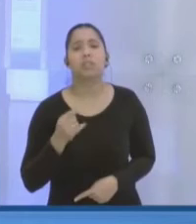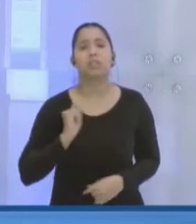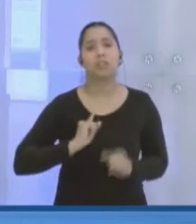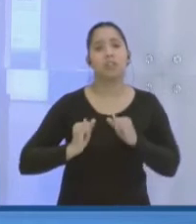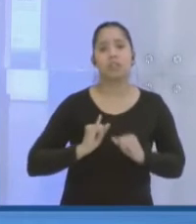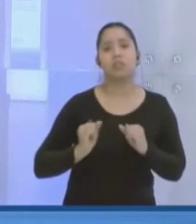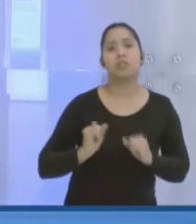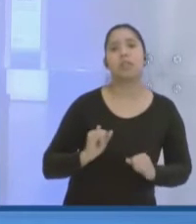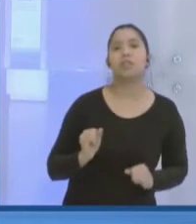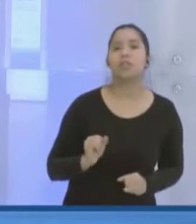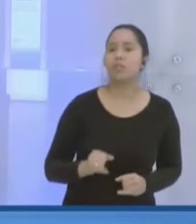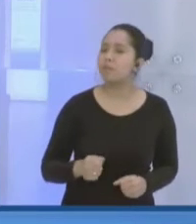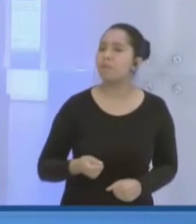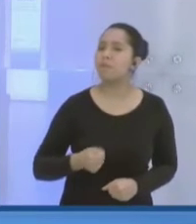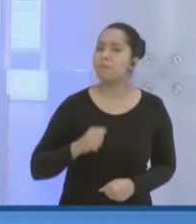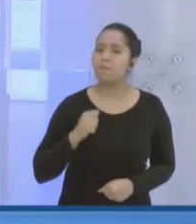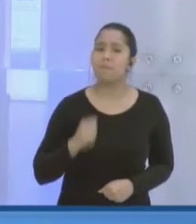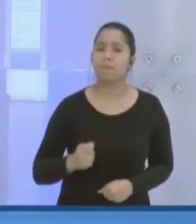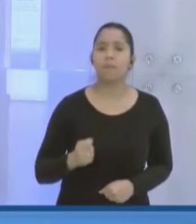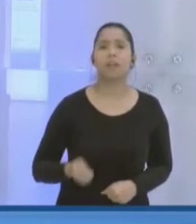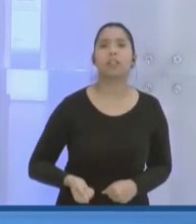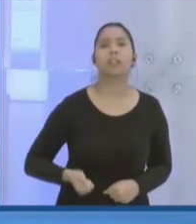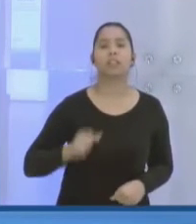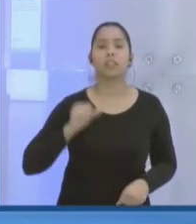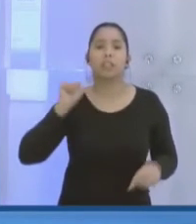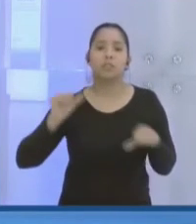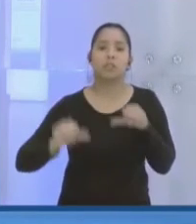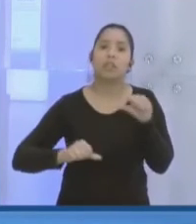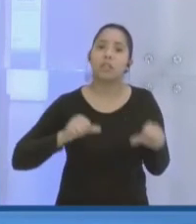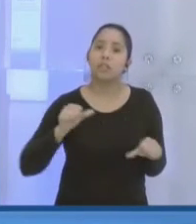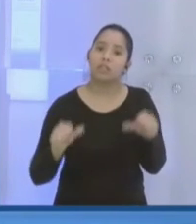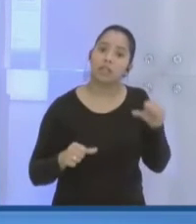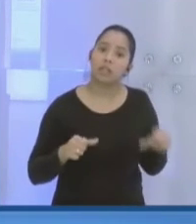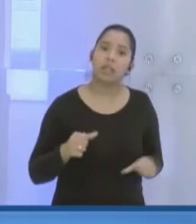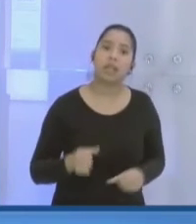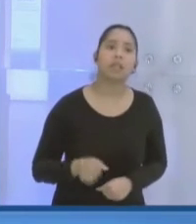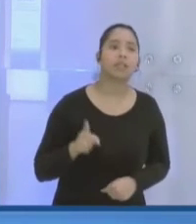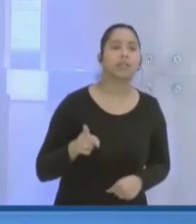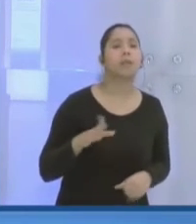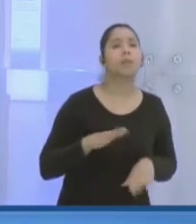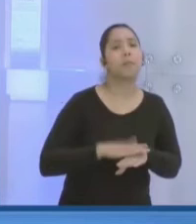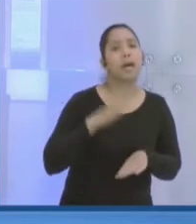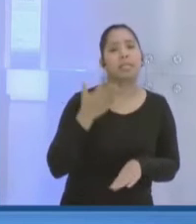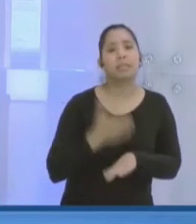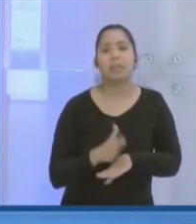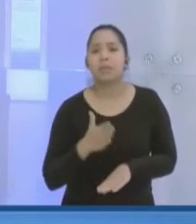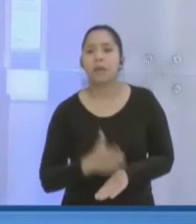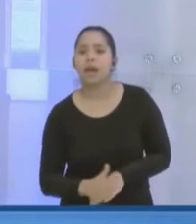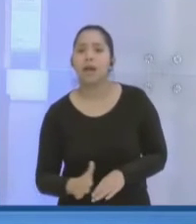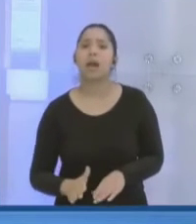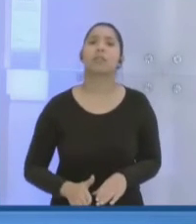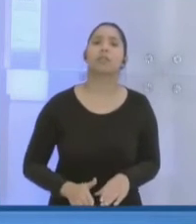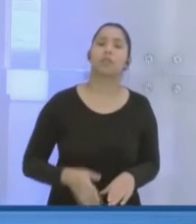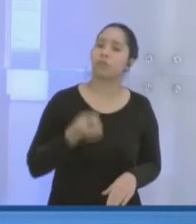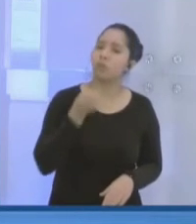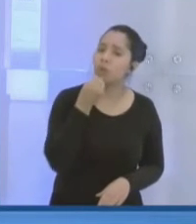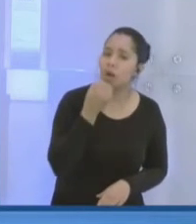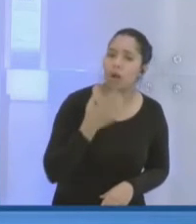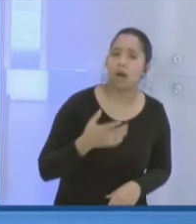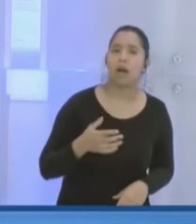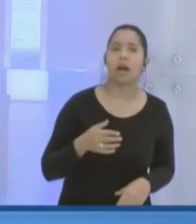feitos. Investimentos de transformação. Os portos estão cada vez mais preparados, mais aptos, mais